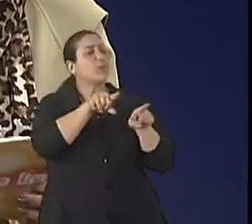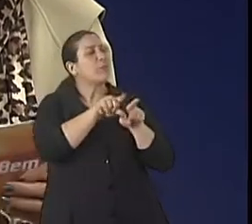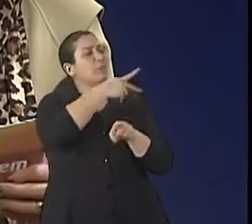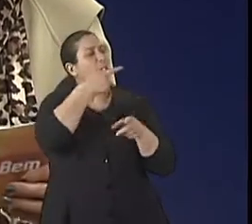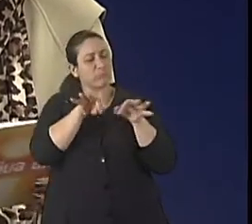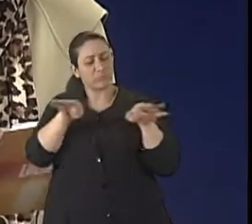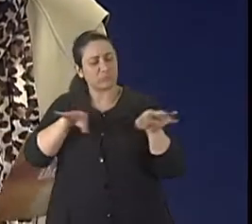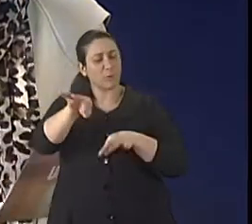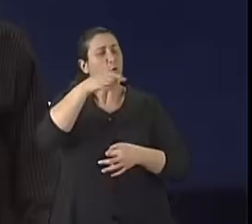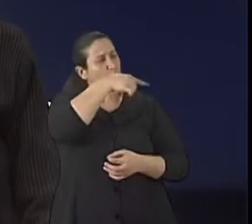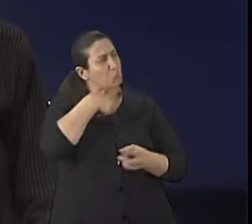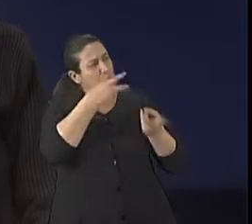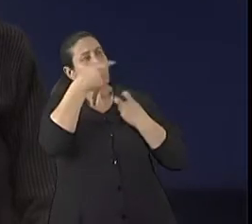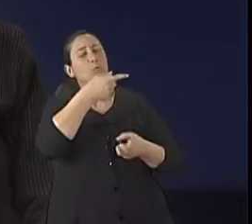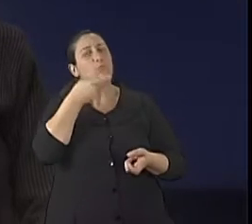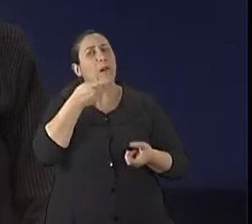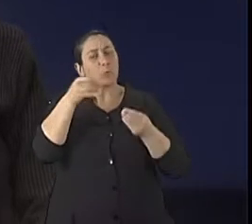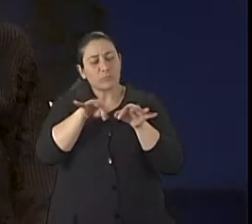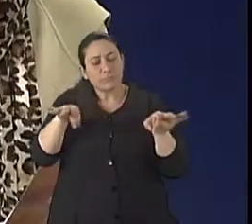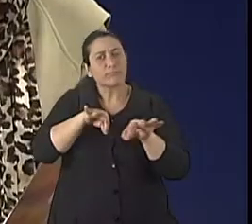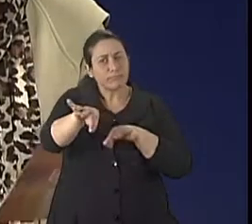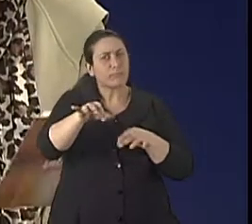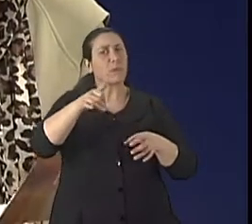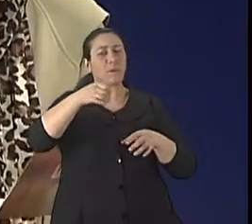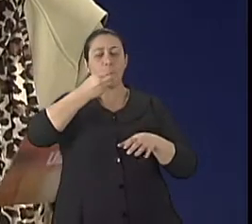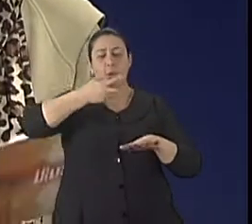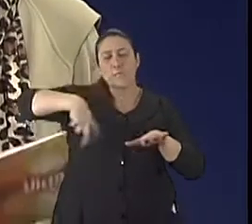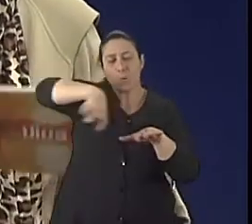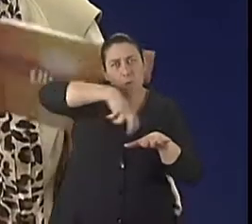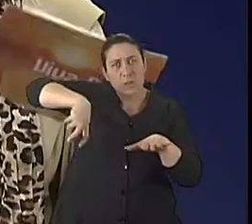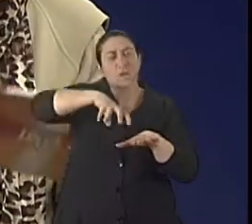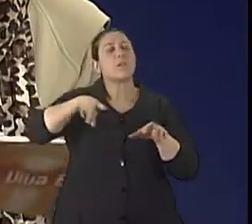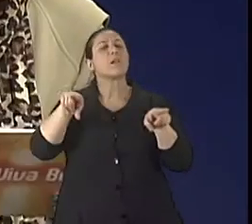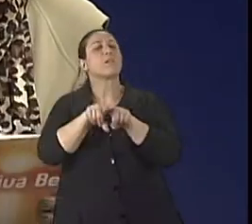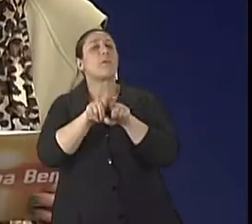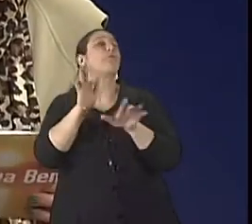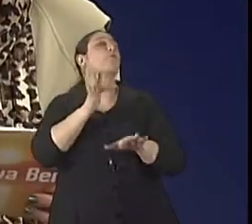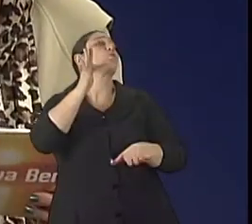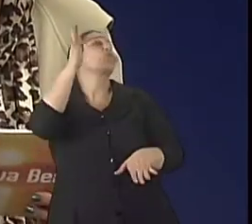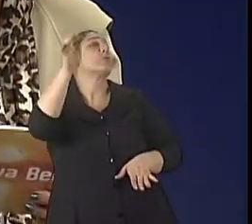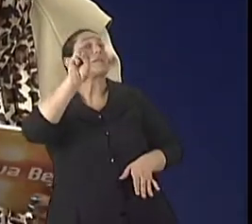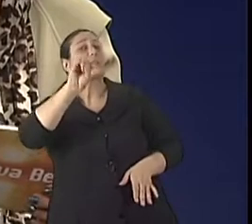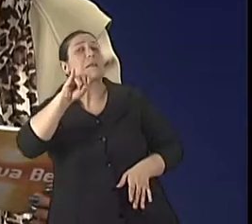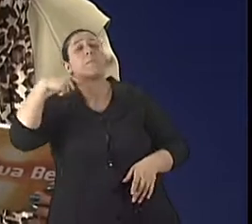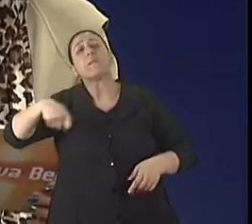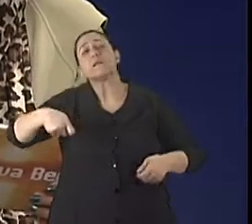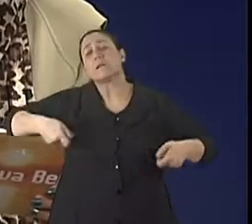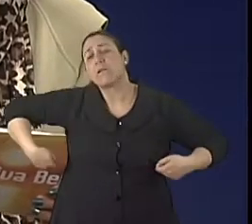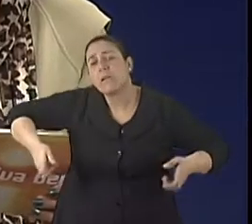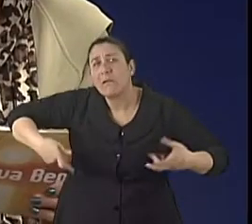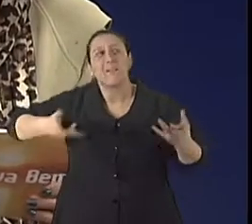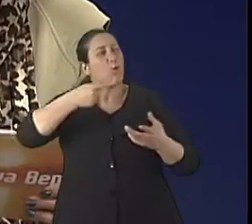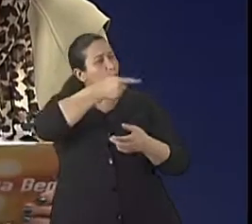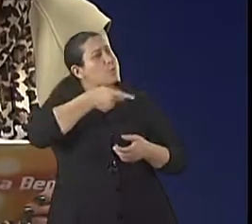do que tu cuida muito, a questão do espaço. circulações. Boa circulação e do espaço pronto. No futuro, se precisar de uma locomoção, né,